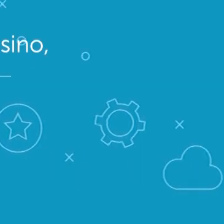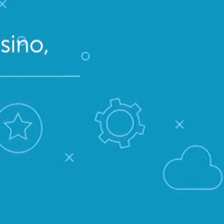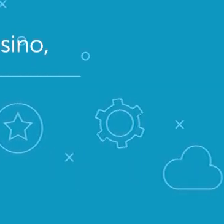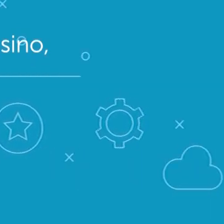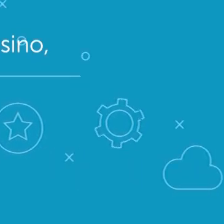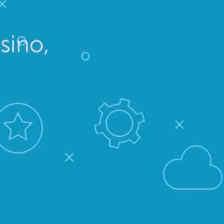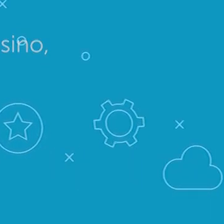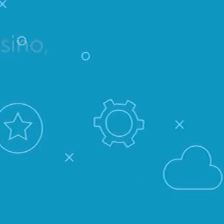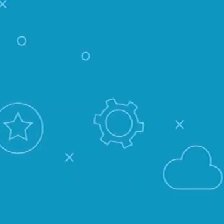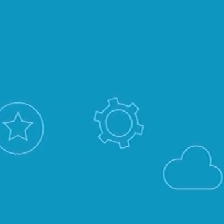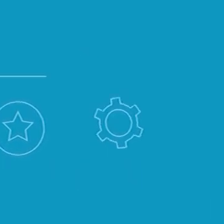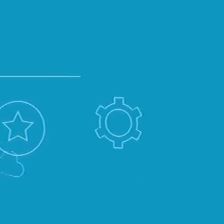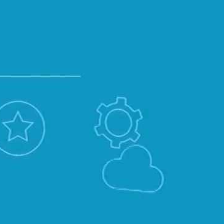E aí aí Tchau, tchau.